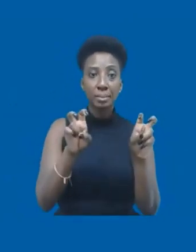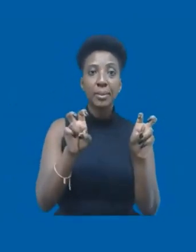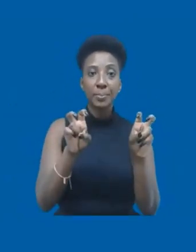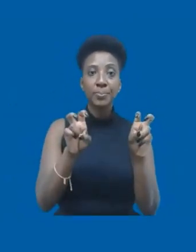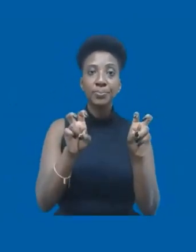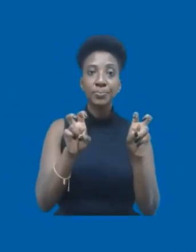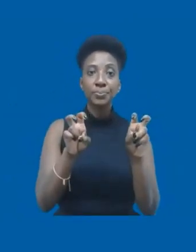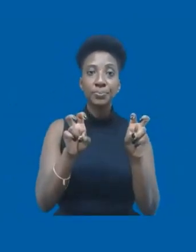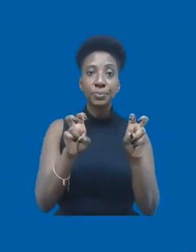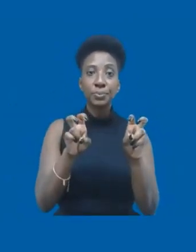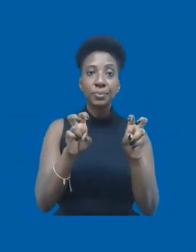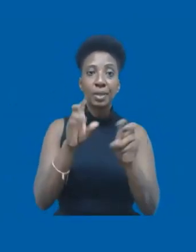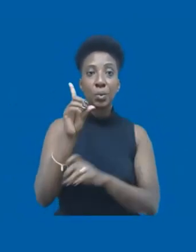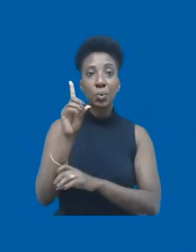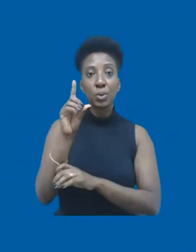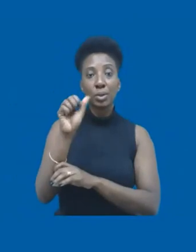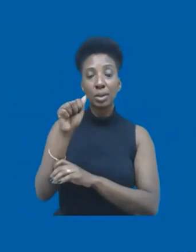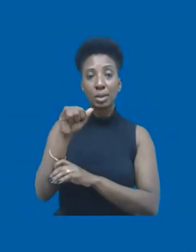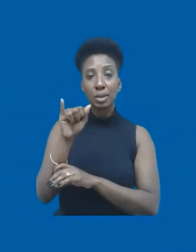aqui, é agora o Daniel, não isso?